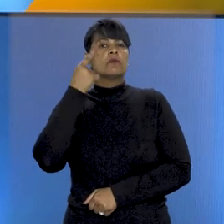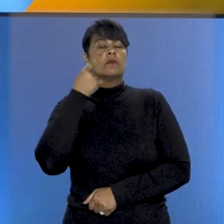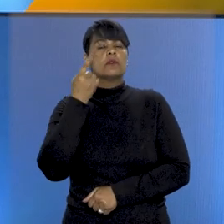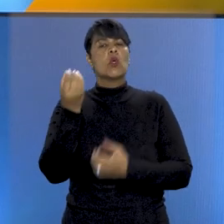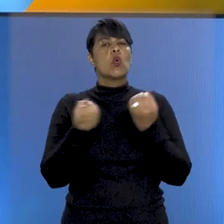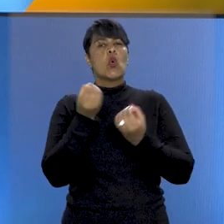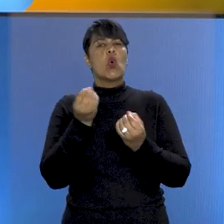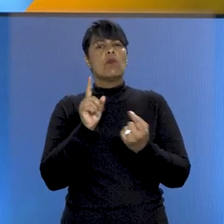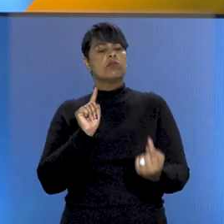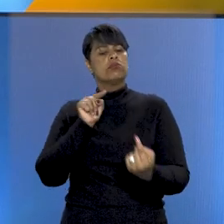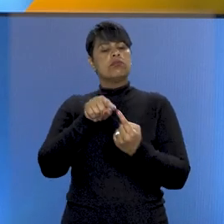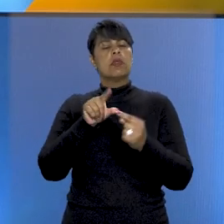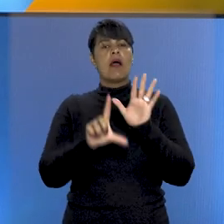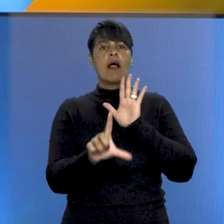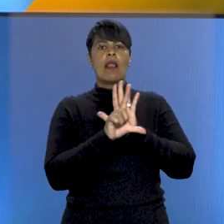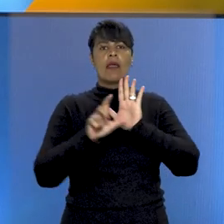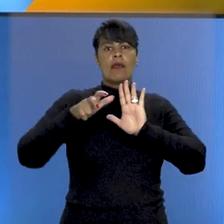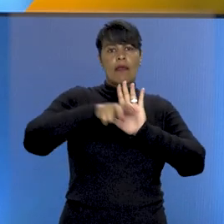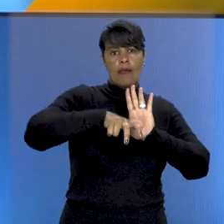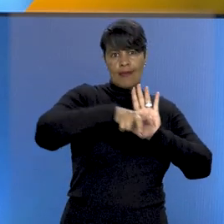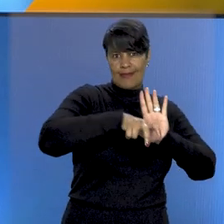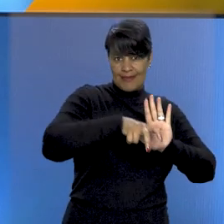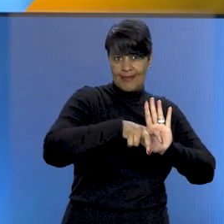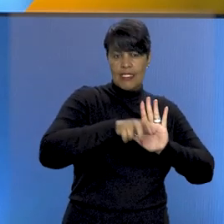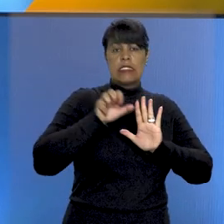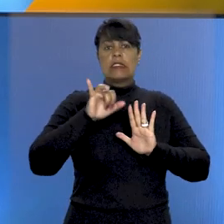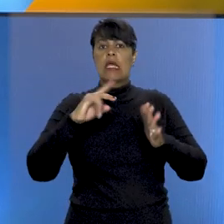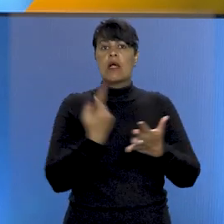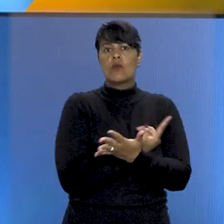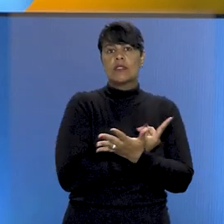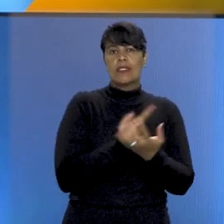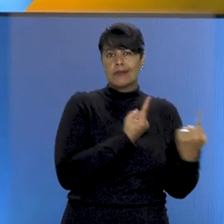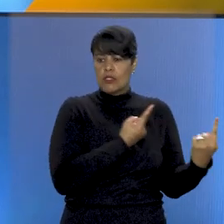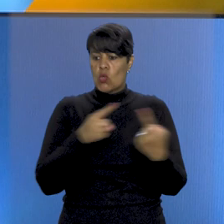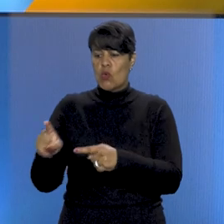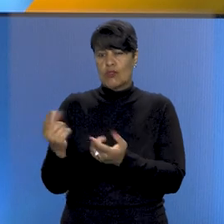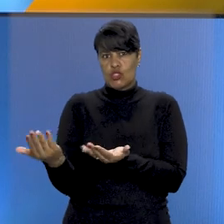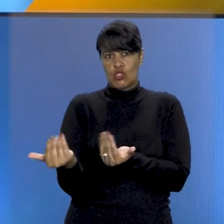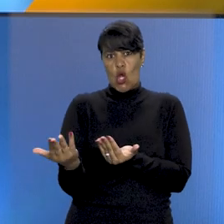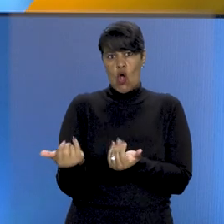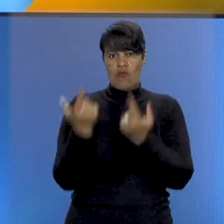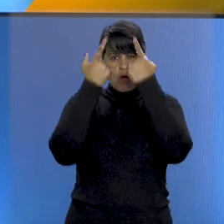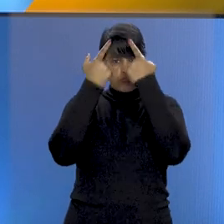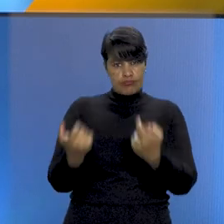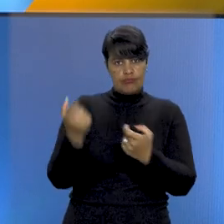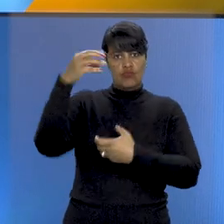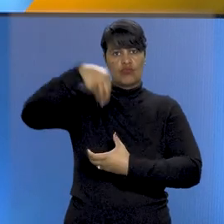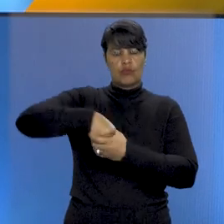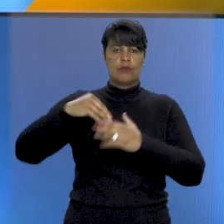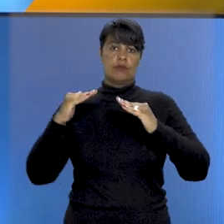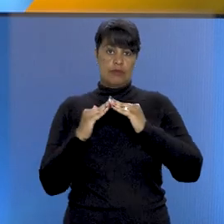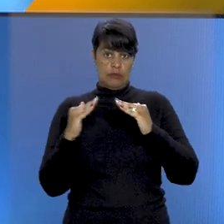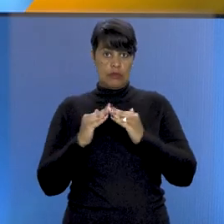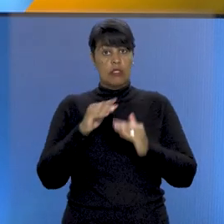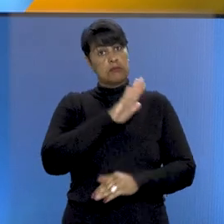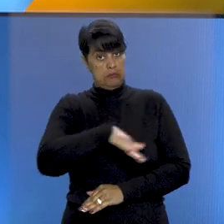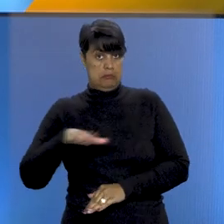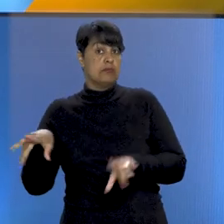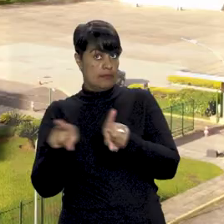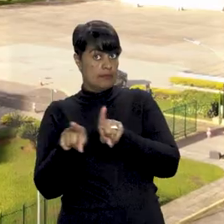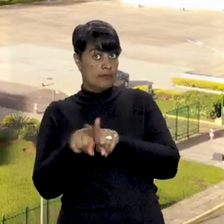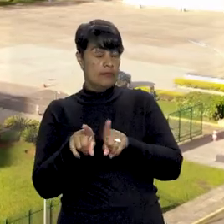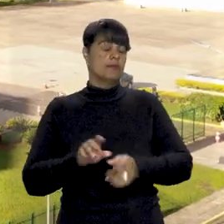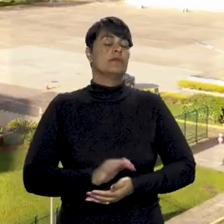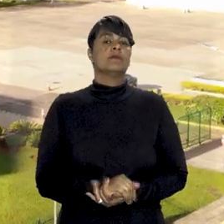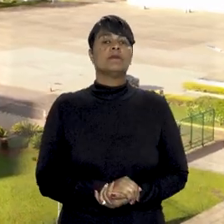a aplicabilidade da Lei Maria da Penha nos casos de violência doméstica praticada contra criança e adolescente.